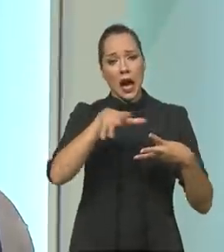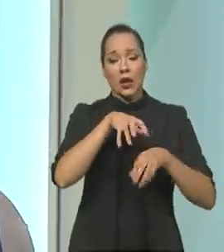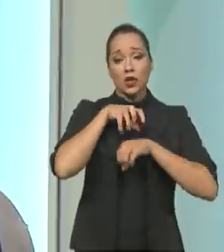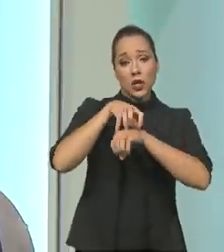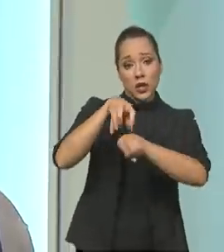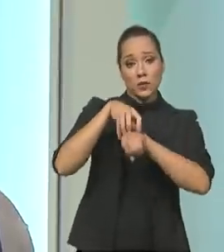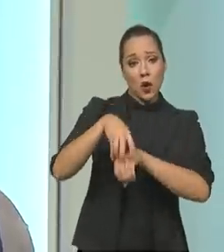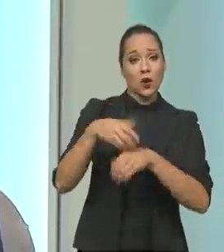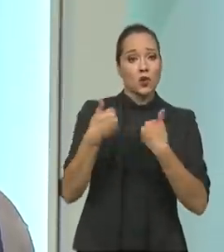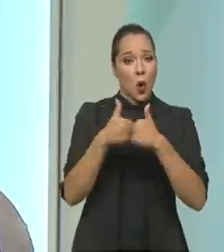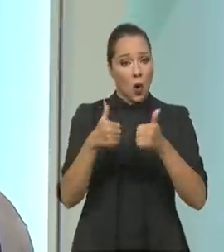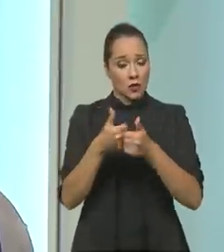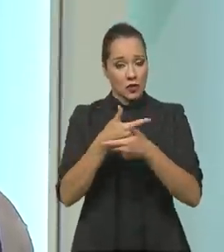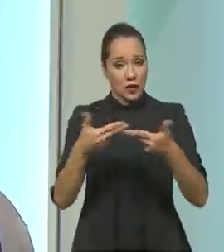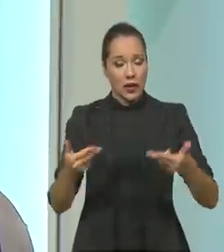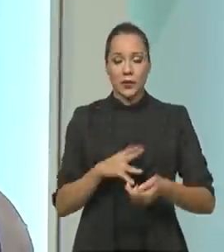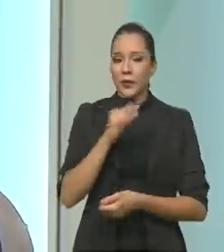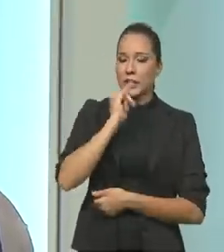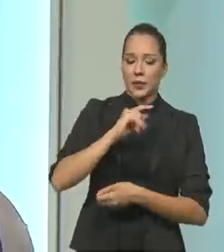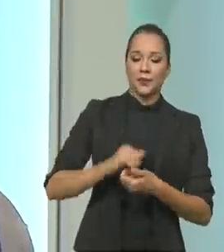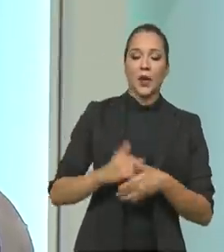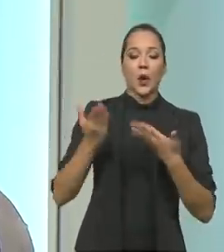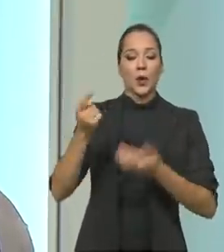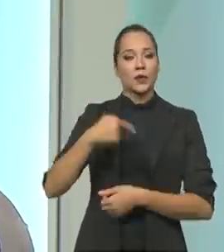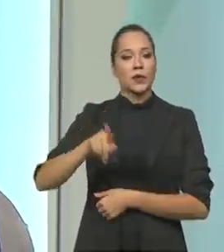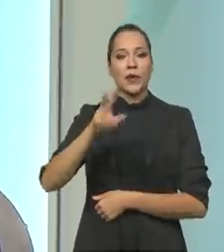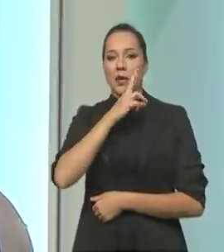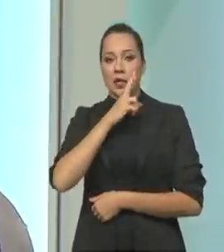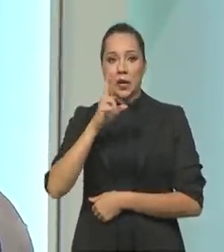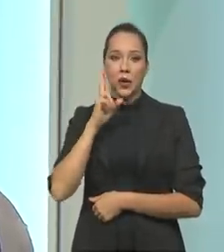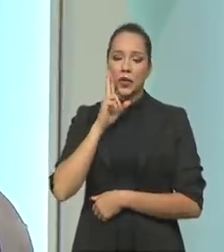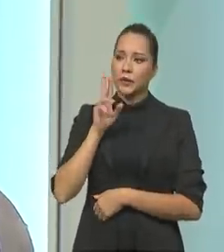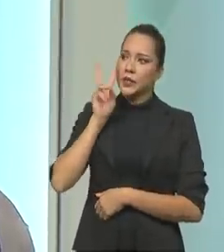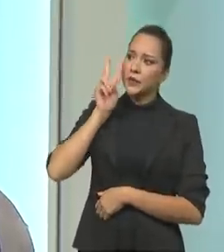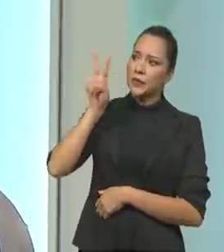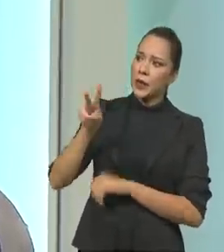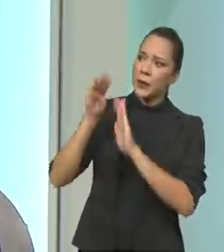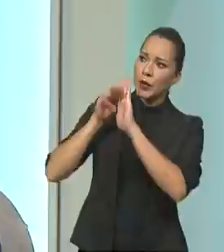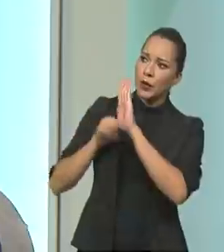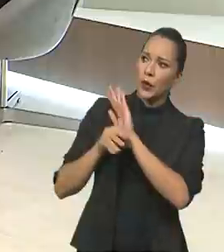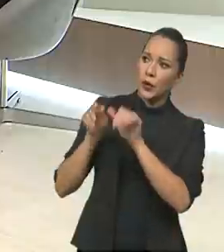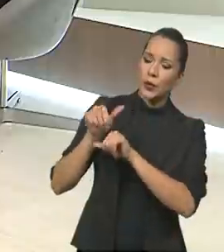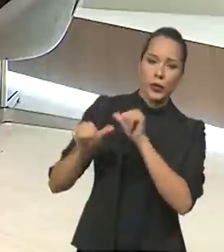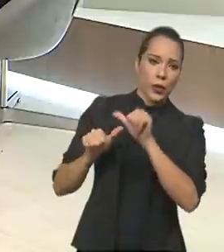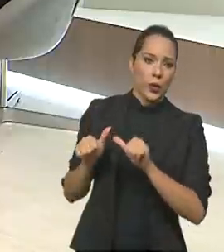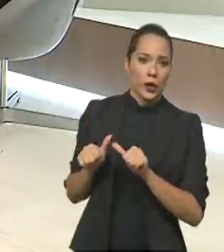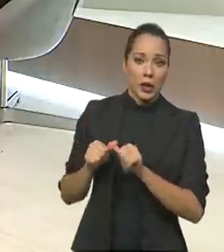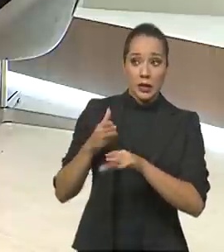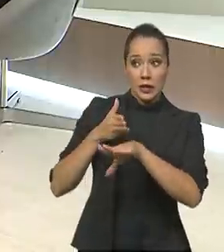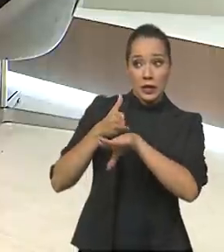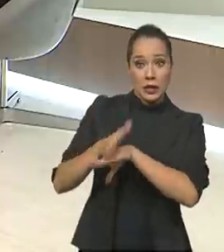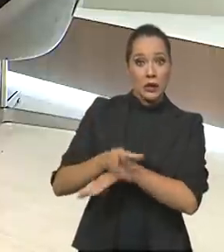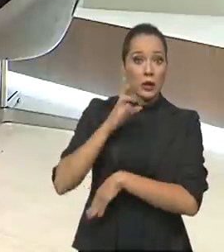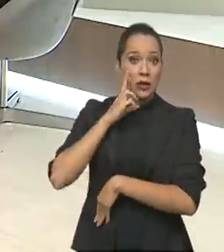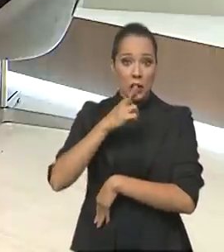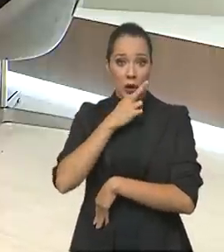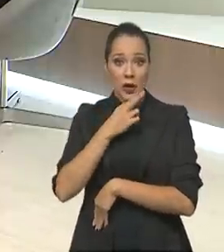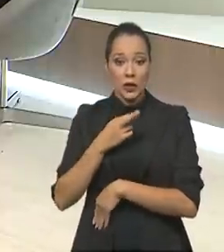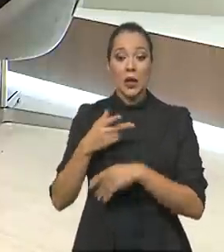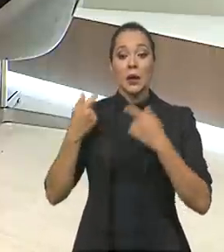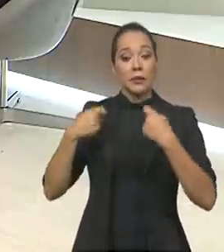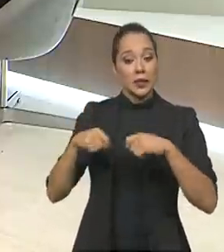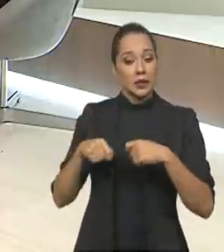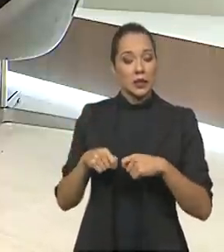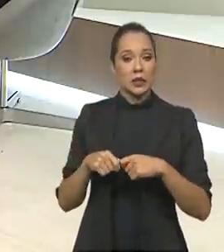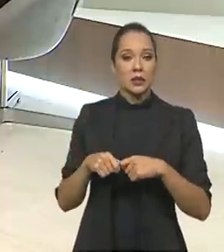transporte público. E, por exemplo, você vai hoje no restaurante, você vê que o protocolo mudou. Para você entrar no restaurante, se servir, você